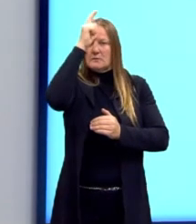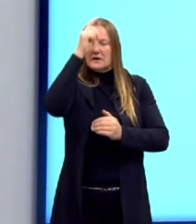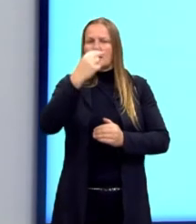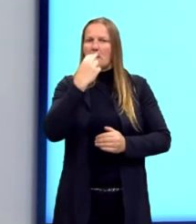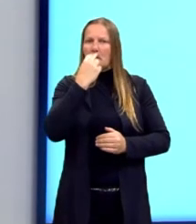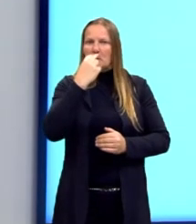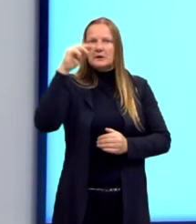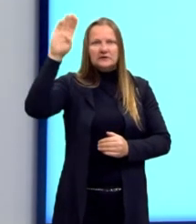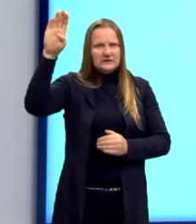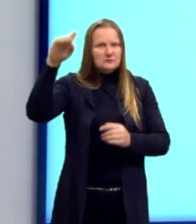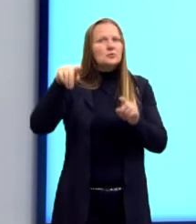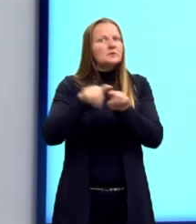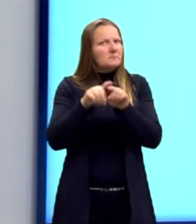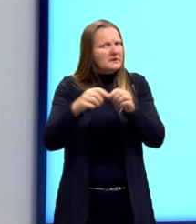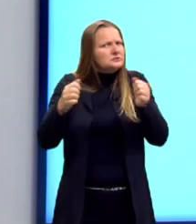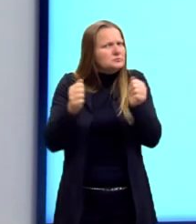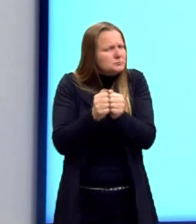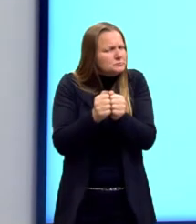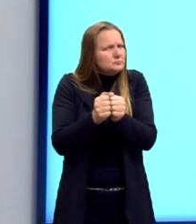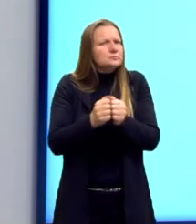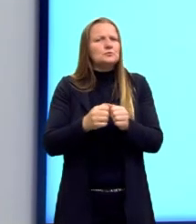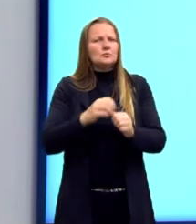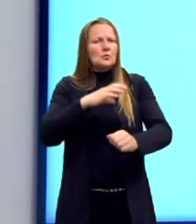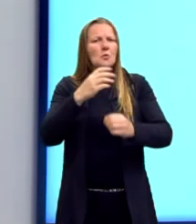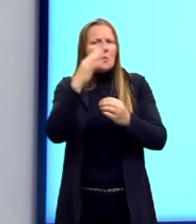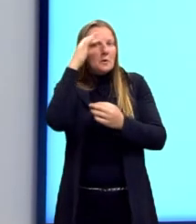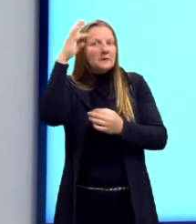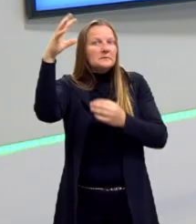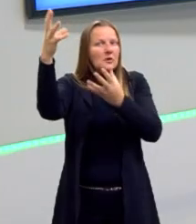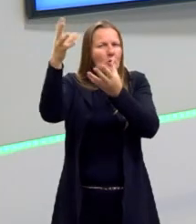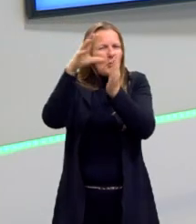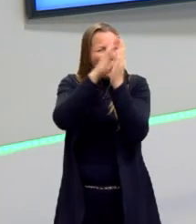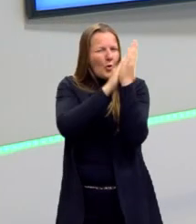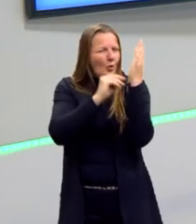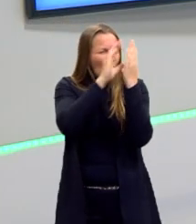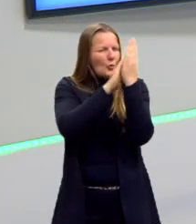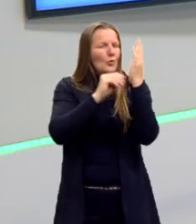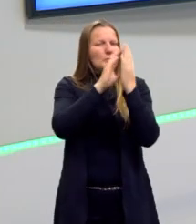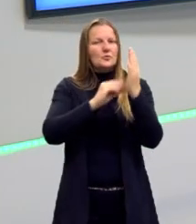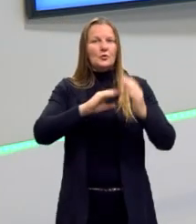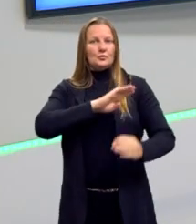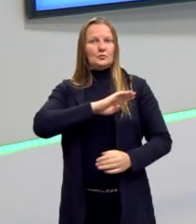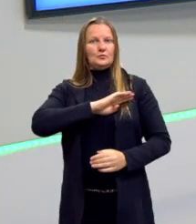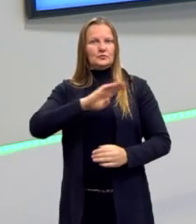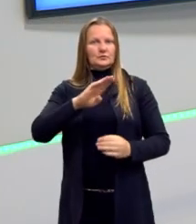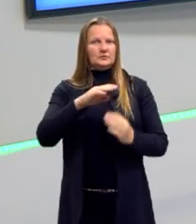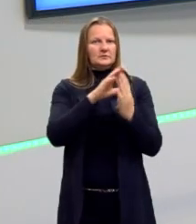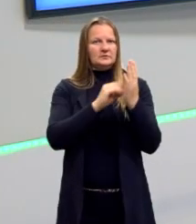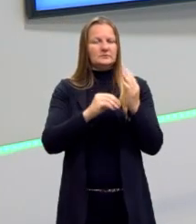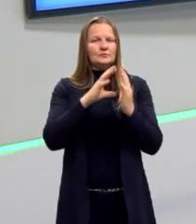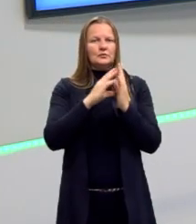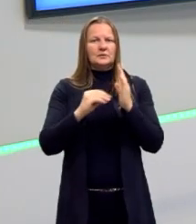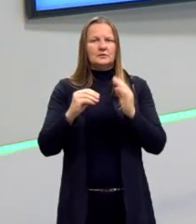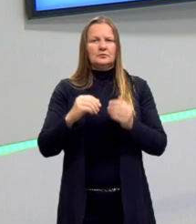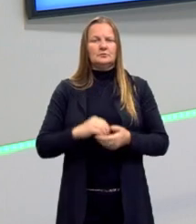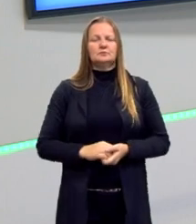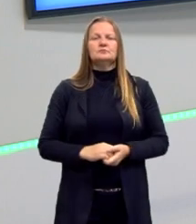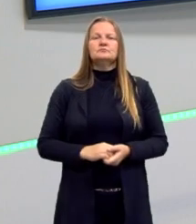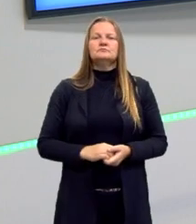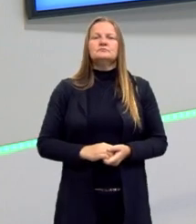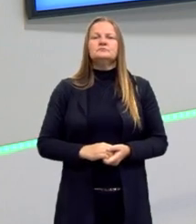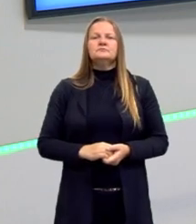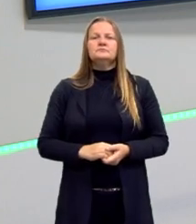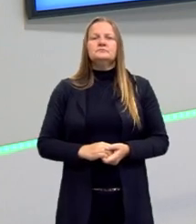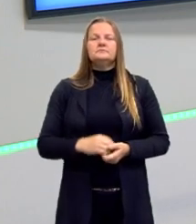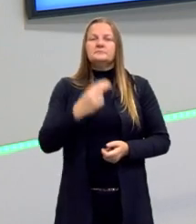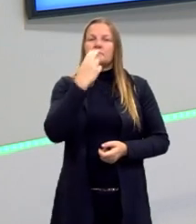vai ter se inspirado muito no fascismo do Benito Mussolini. E aqui, então, a gente vai falar um pouquinho